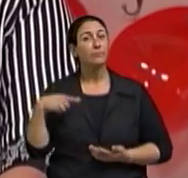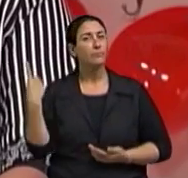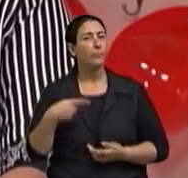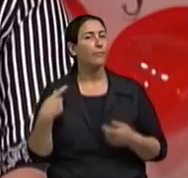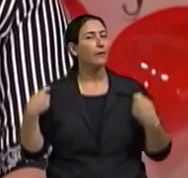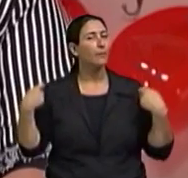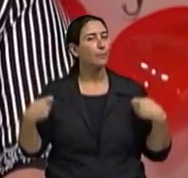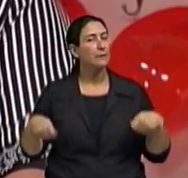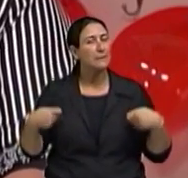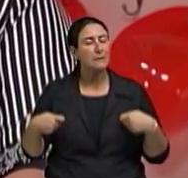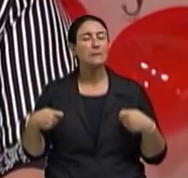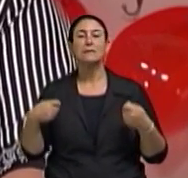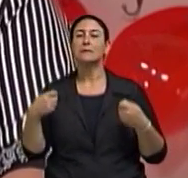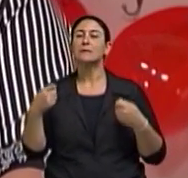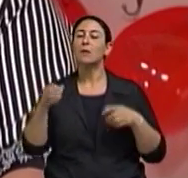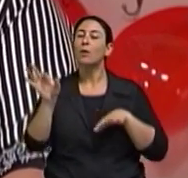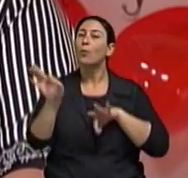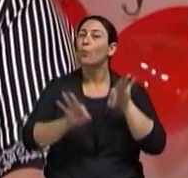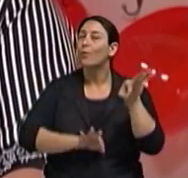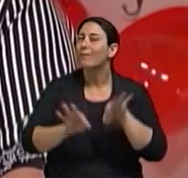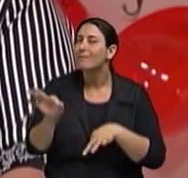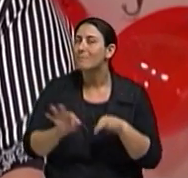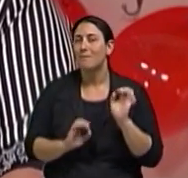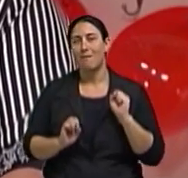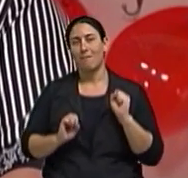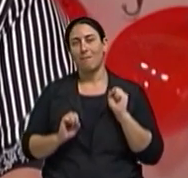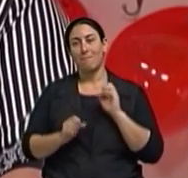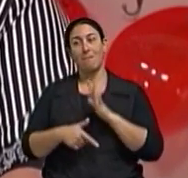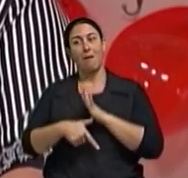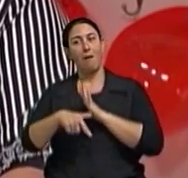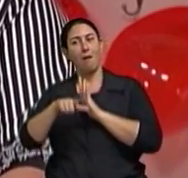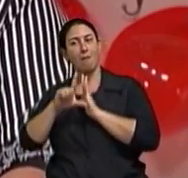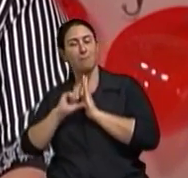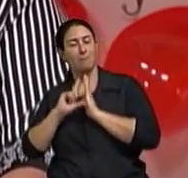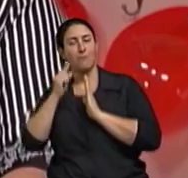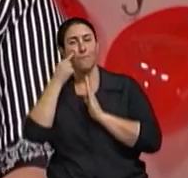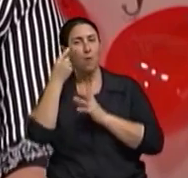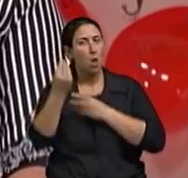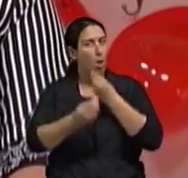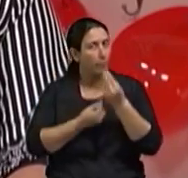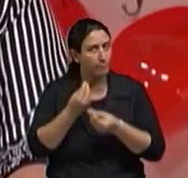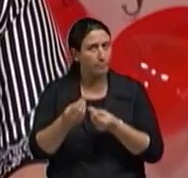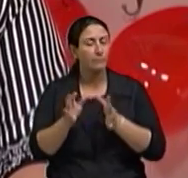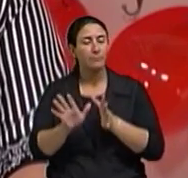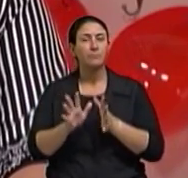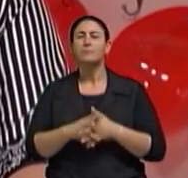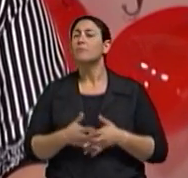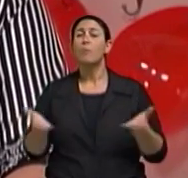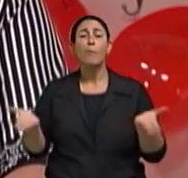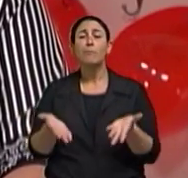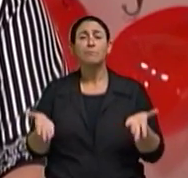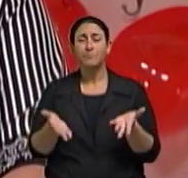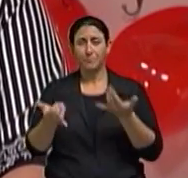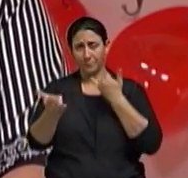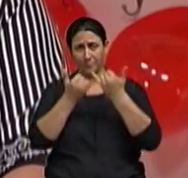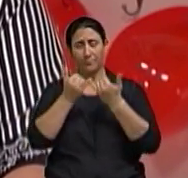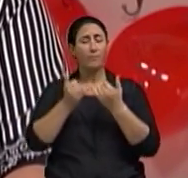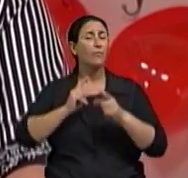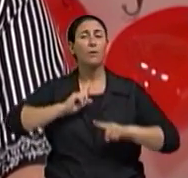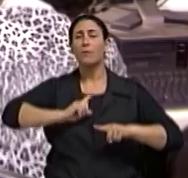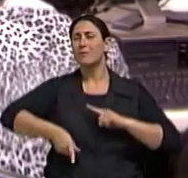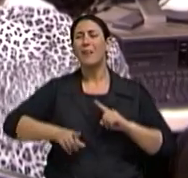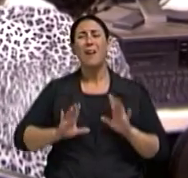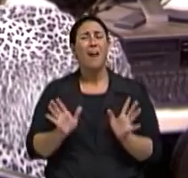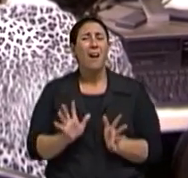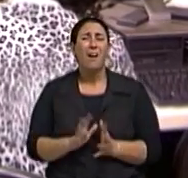essa aposentadoria. Também vai ter que mudar isso. Que nós vamos ficar lá. Então, hoje é inadmissível, por exemplo, que as pessoas digam,